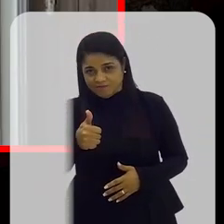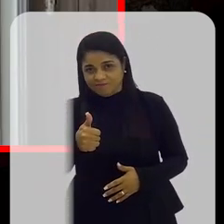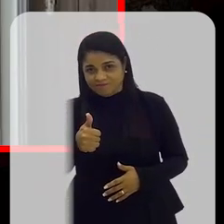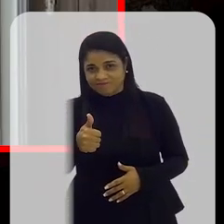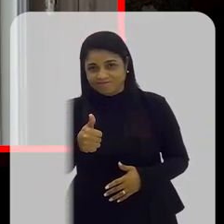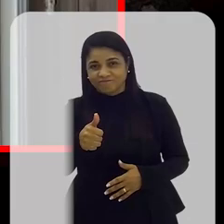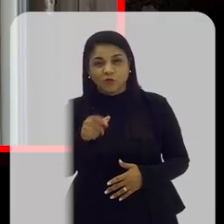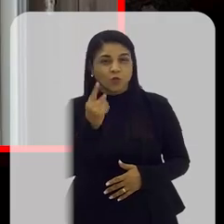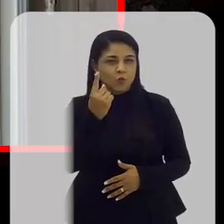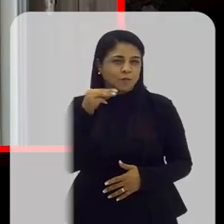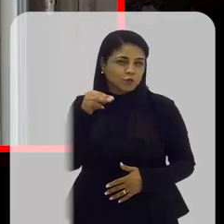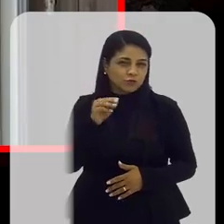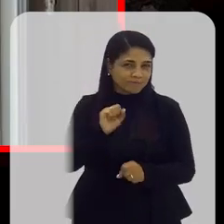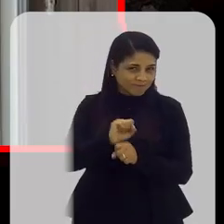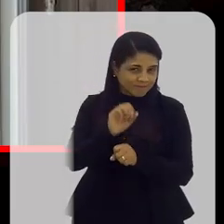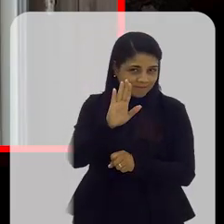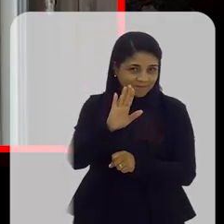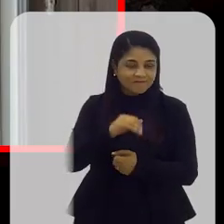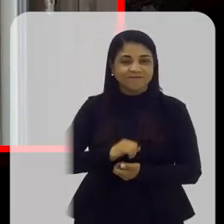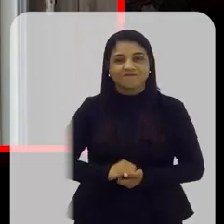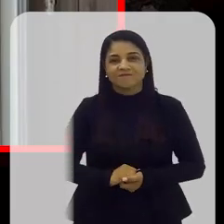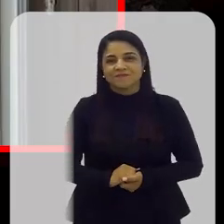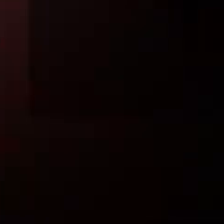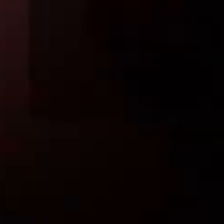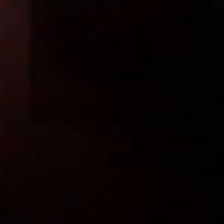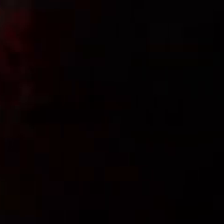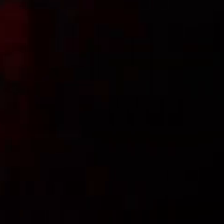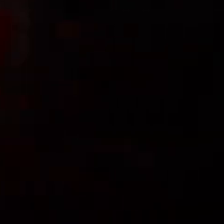melhorar esse quadro. É um minutinho só. Sai daí, não.